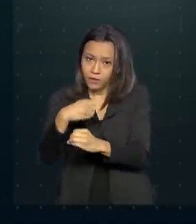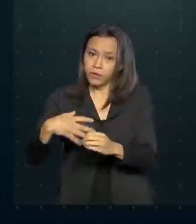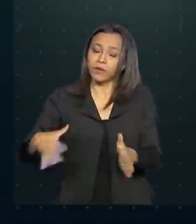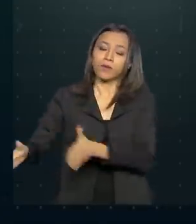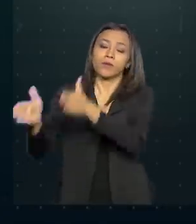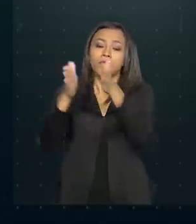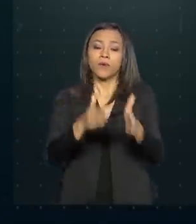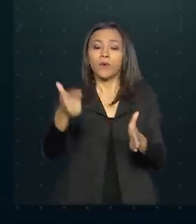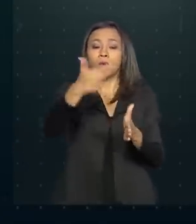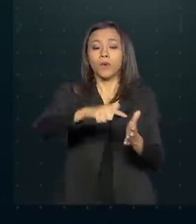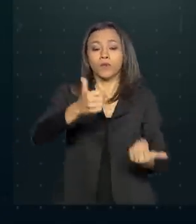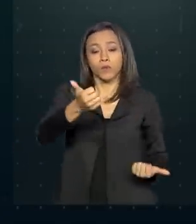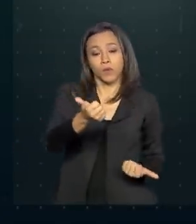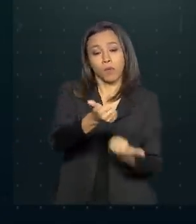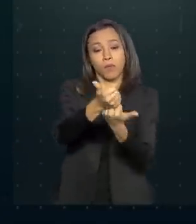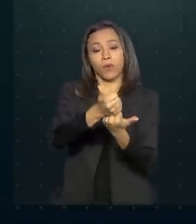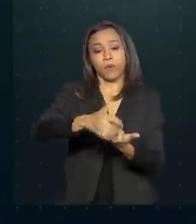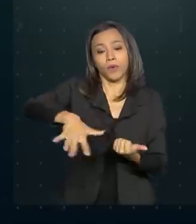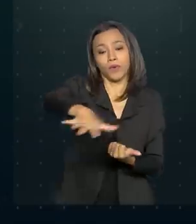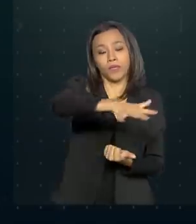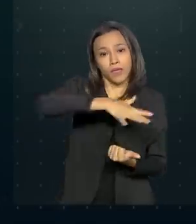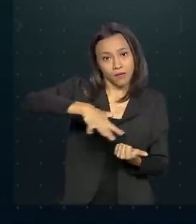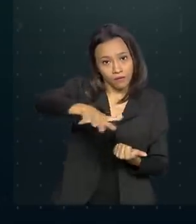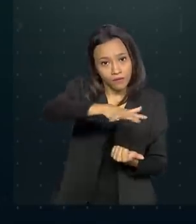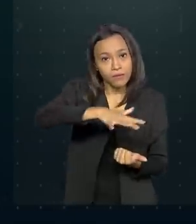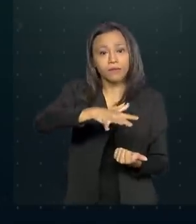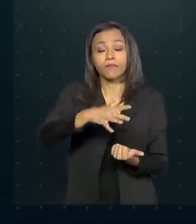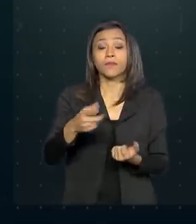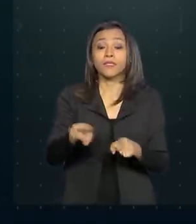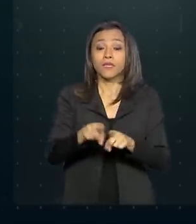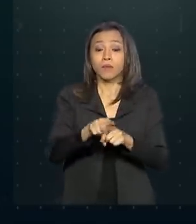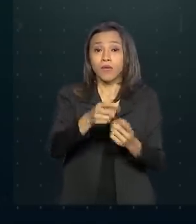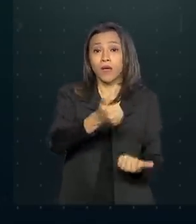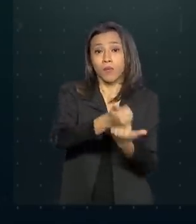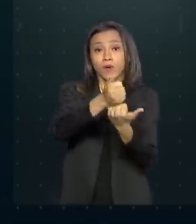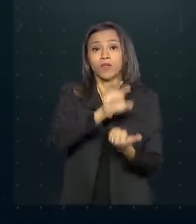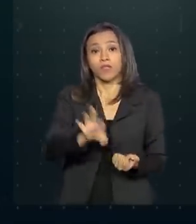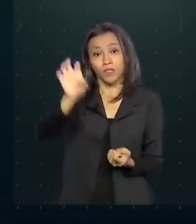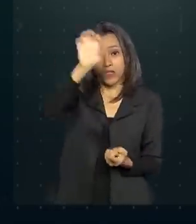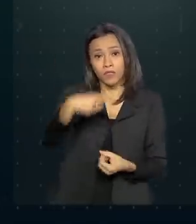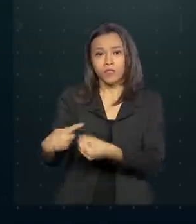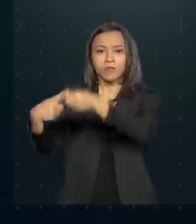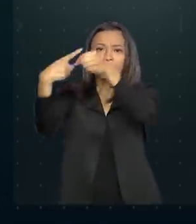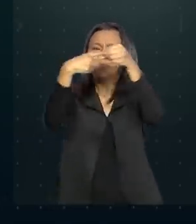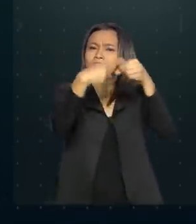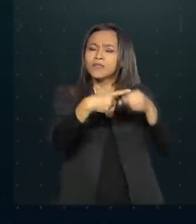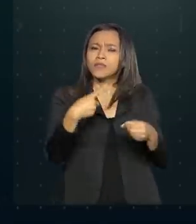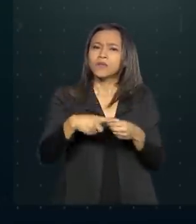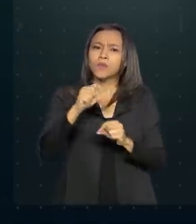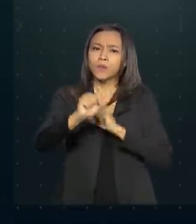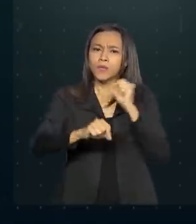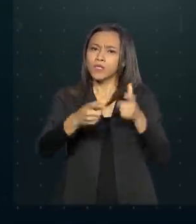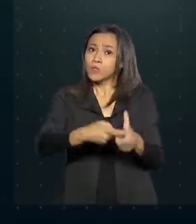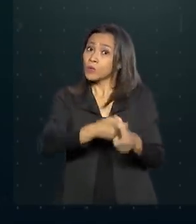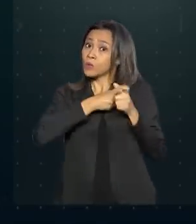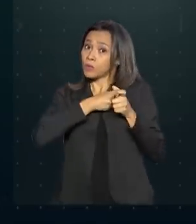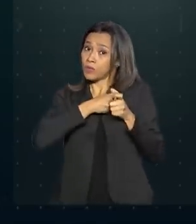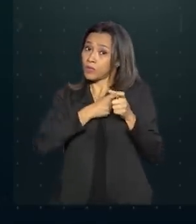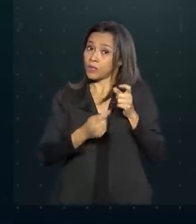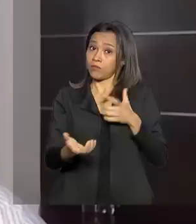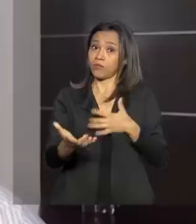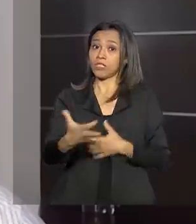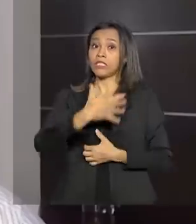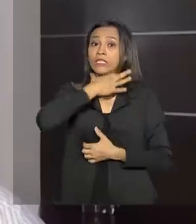Apoio ao Setor Sucro Alcooleiro. E apoio a estados e municípios, com a suspensão de dívidas até